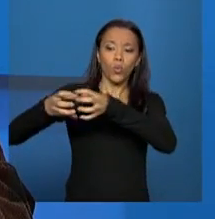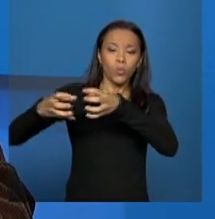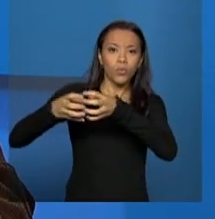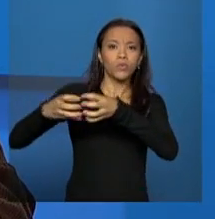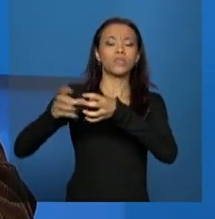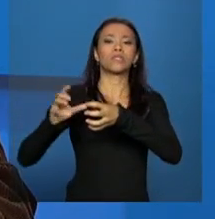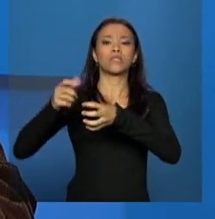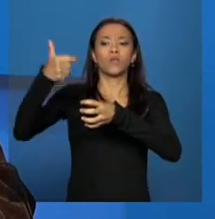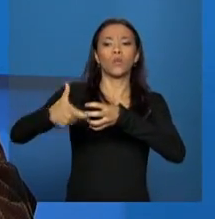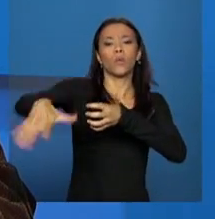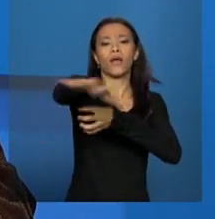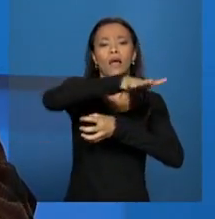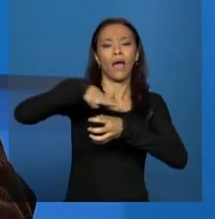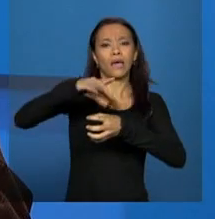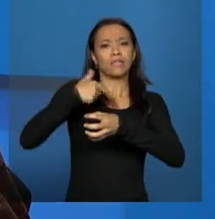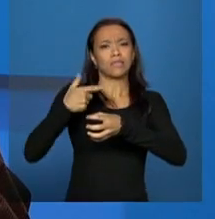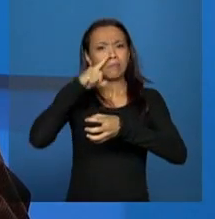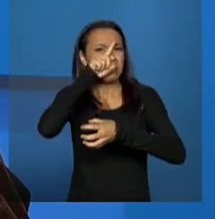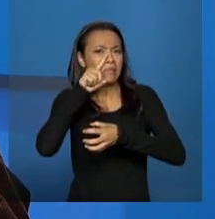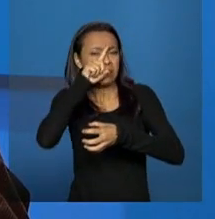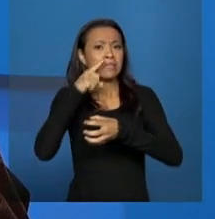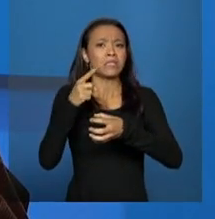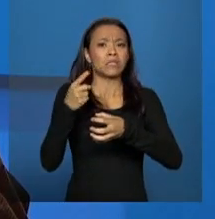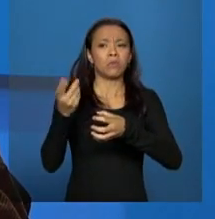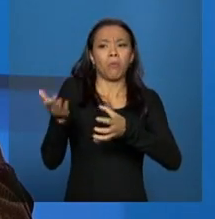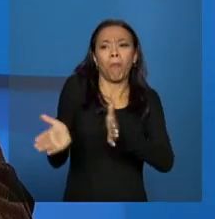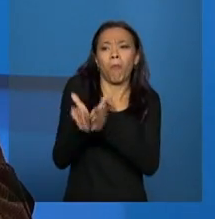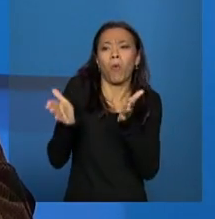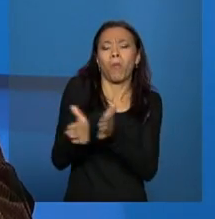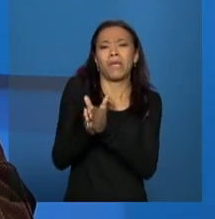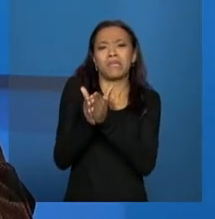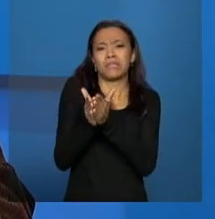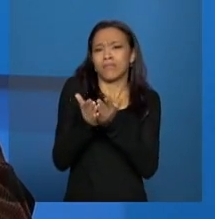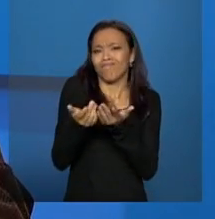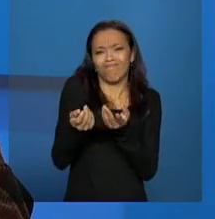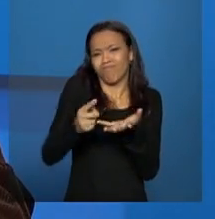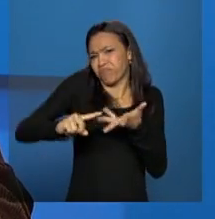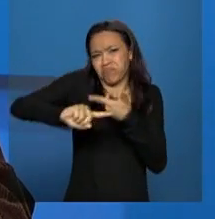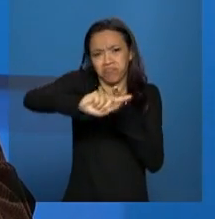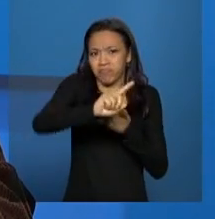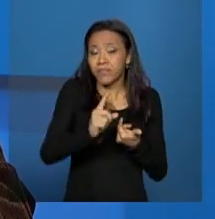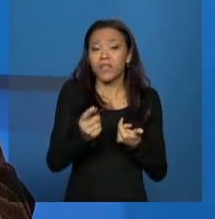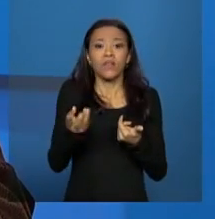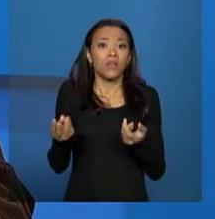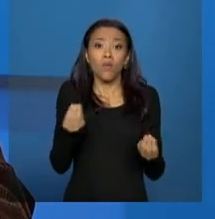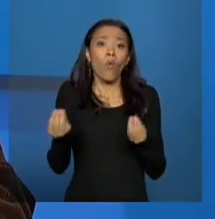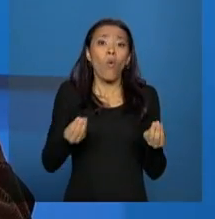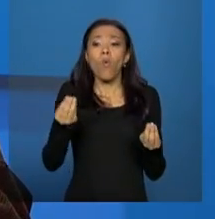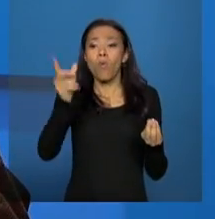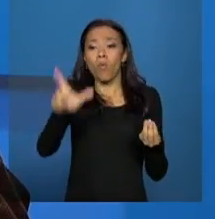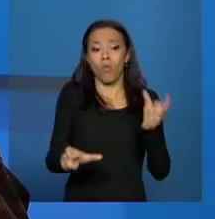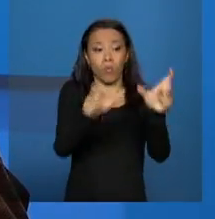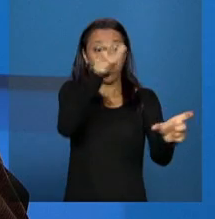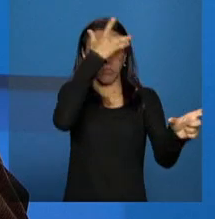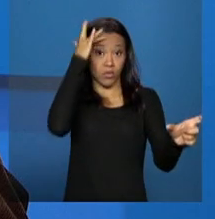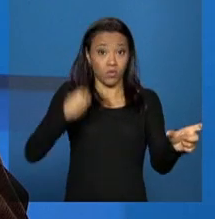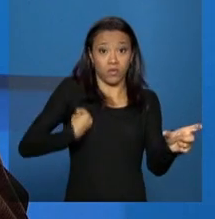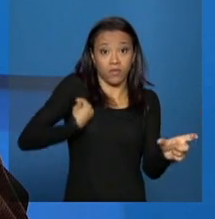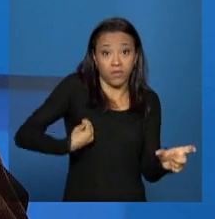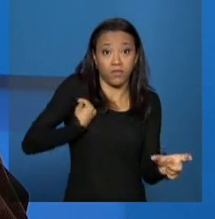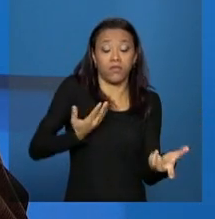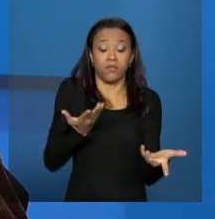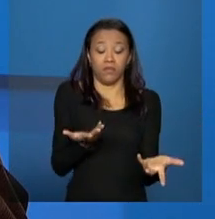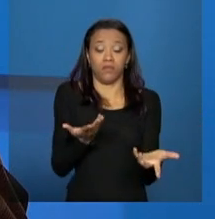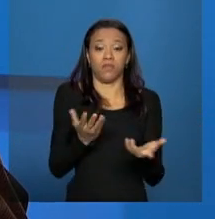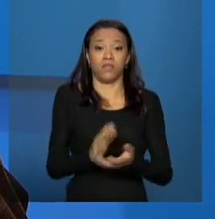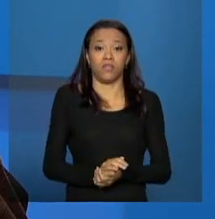territórios, os territórios que têm vulnerabilidade efetiva e aí assim, ao verificar isso, a condição de vida desses territórios, como é que eles realmente estão